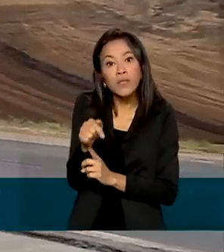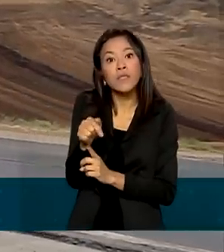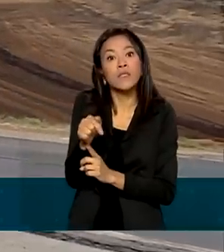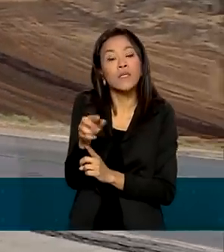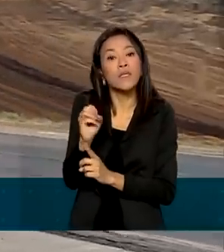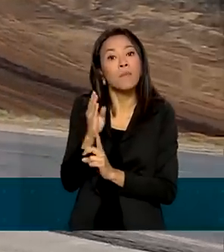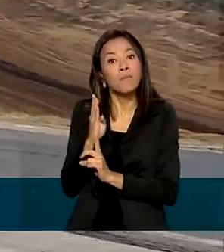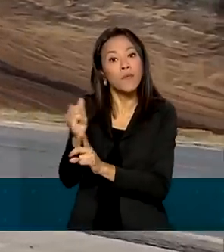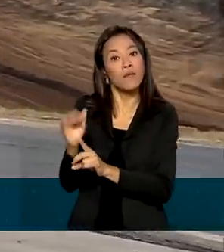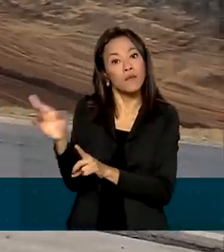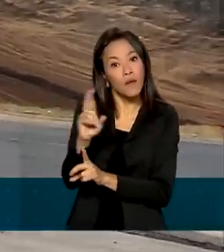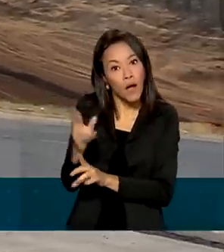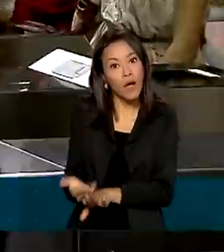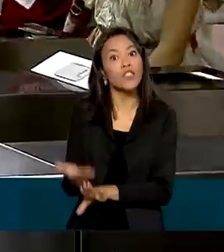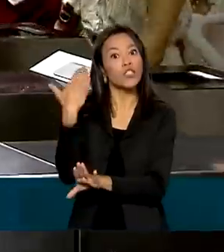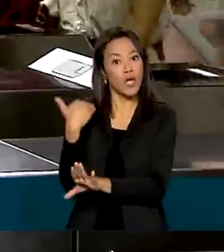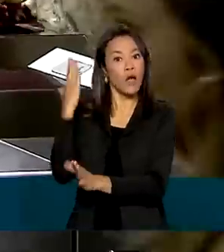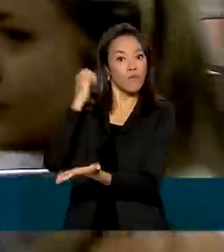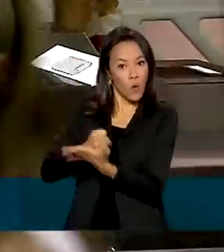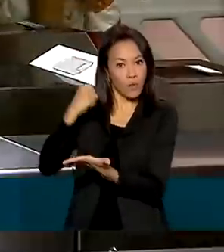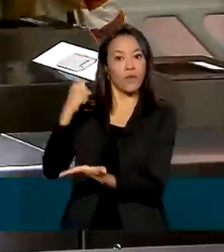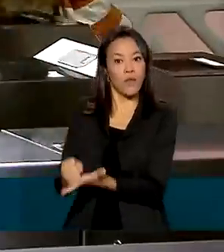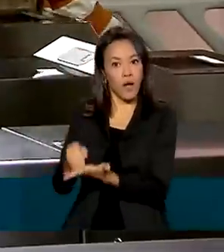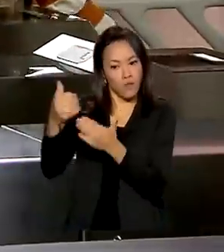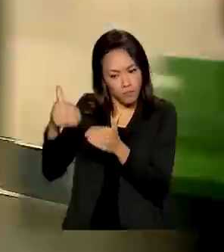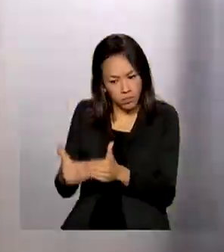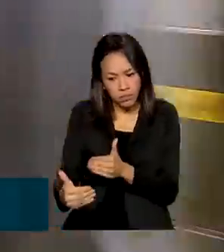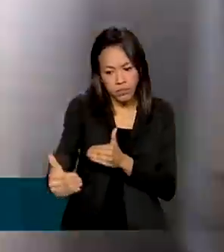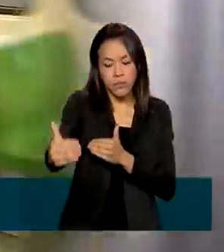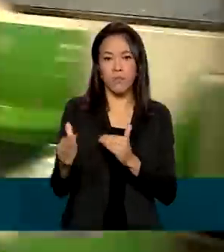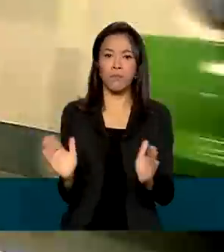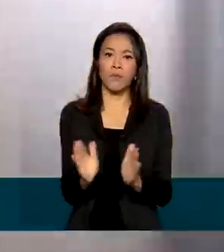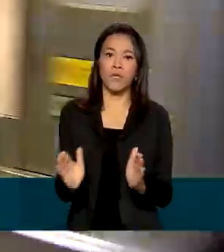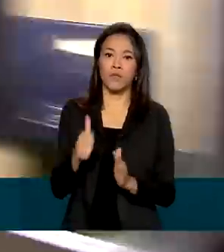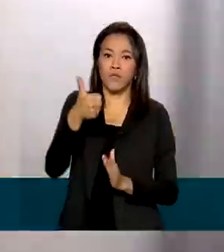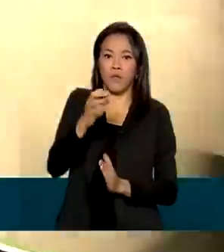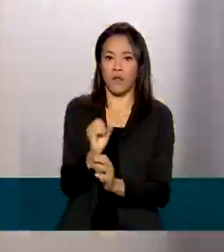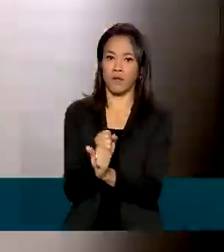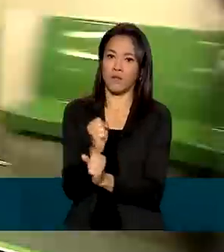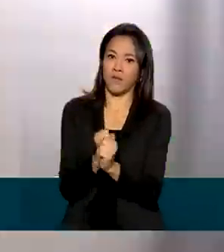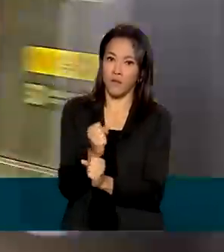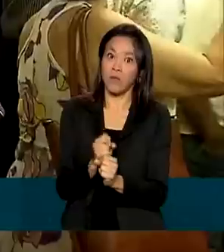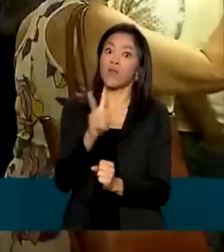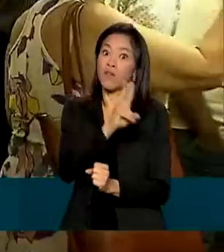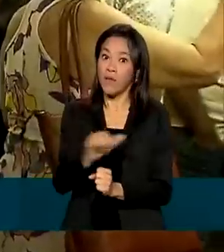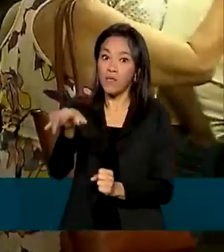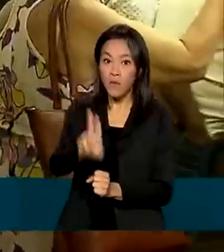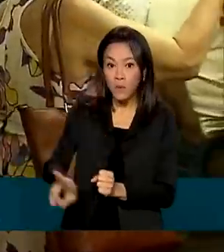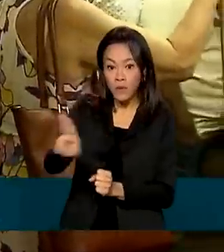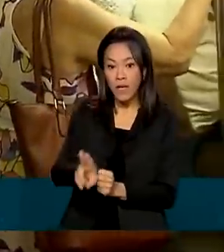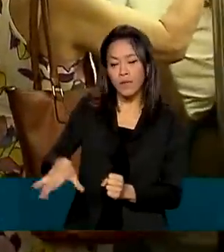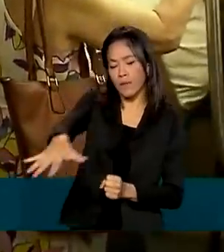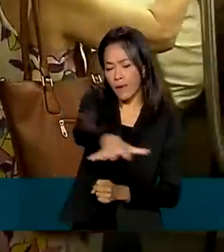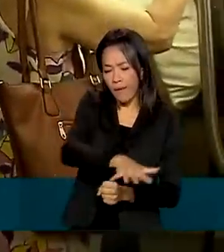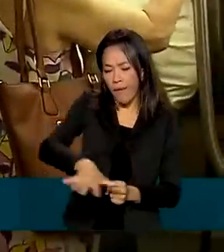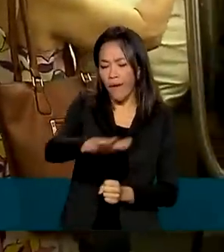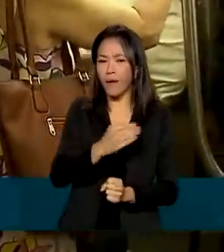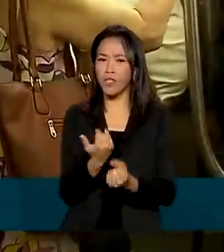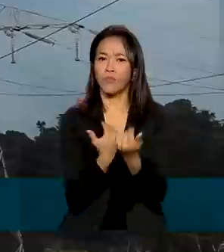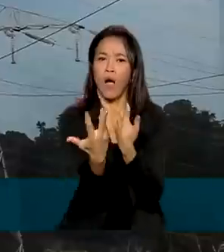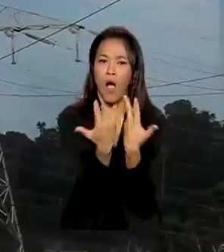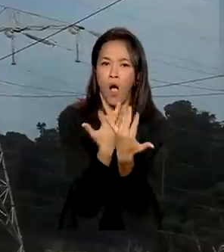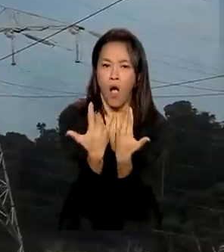contratados em investimentos para os próximos 10 anos, que devem ser empregados em áreas como mobilidade